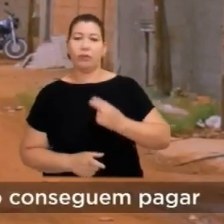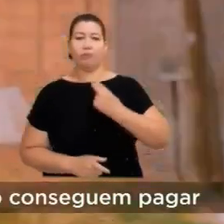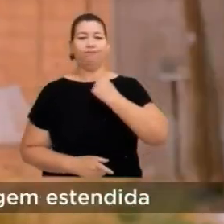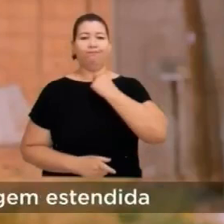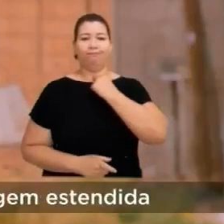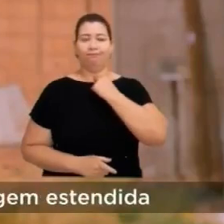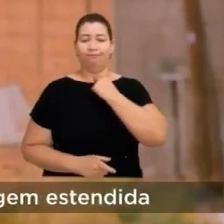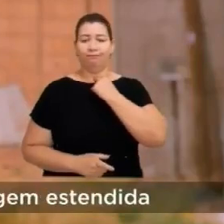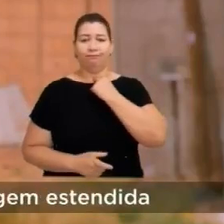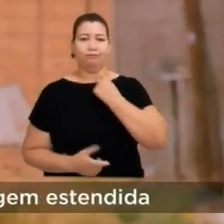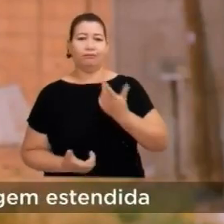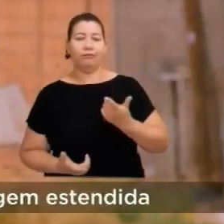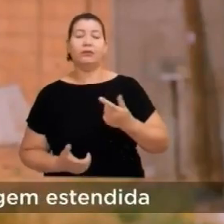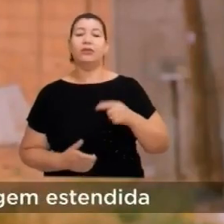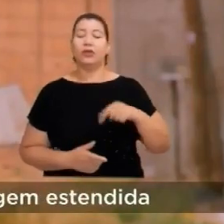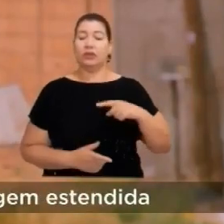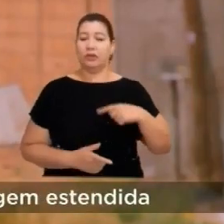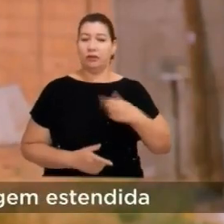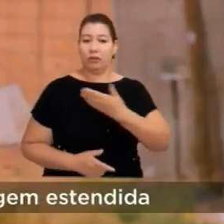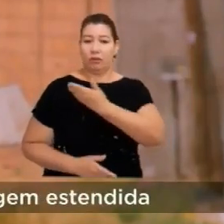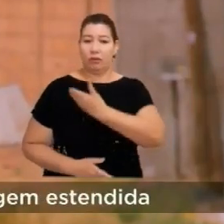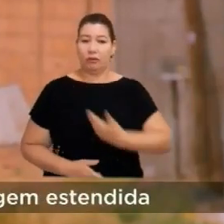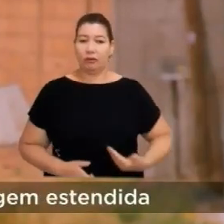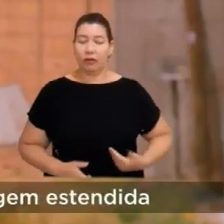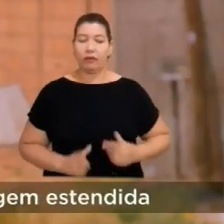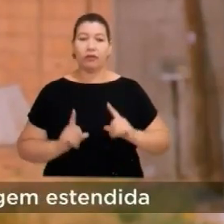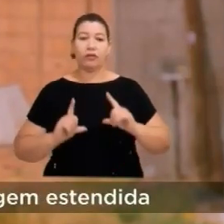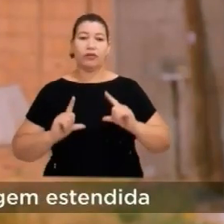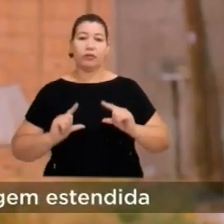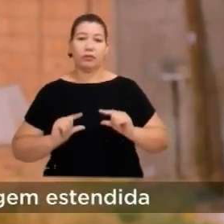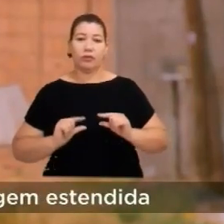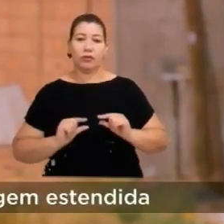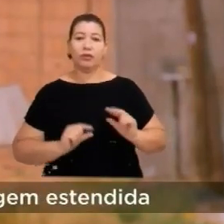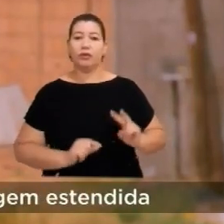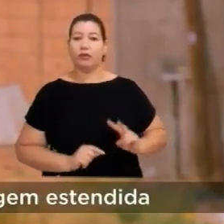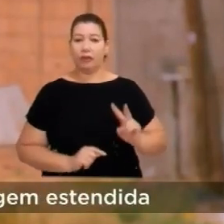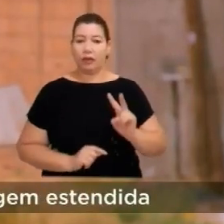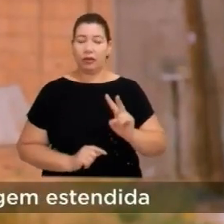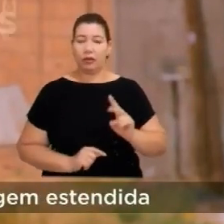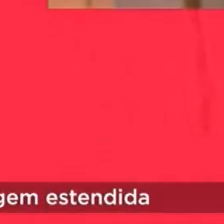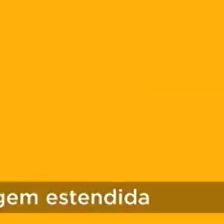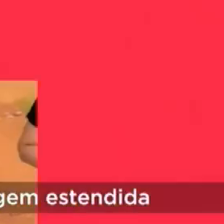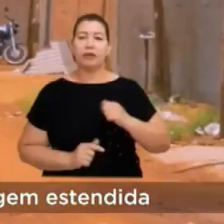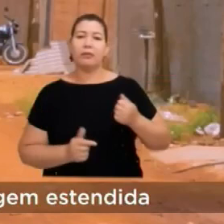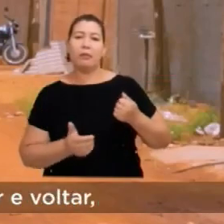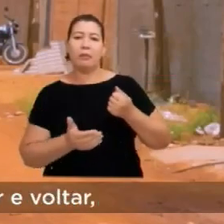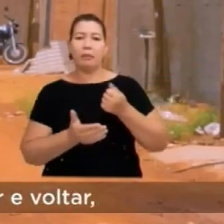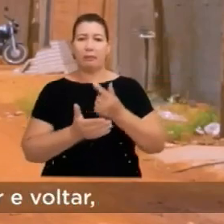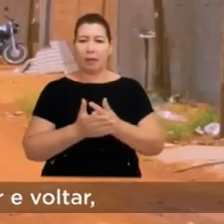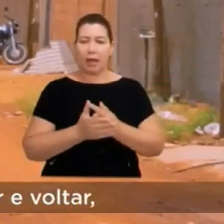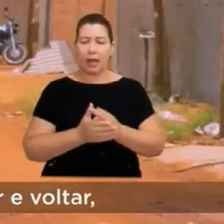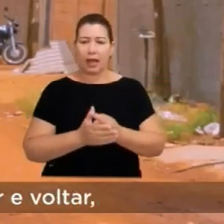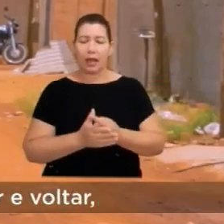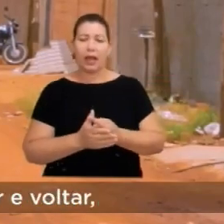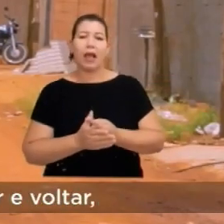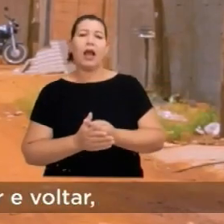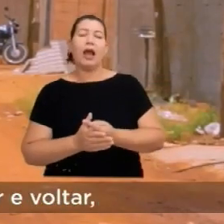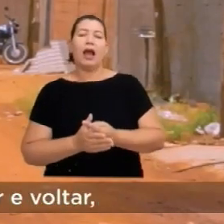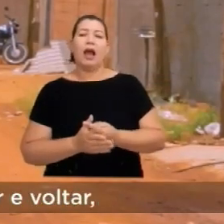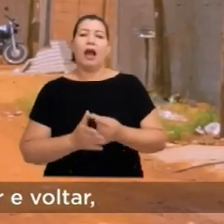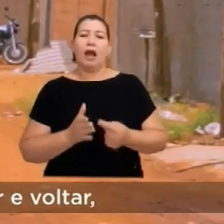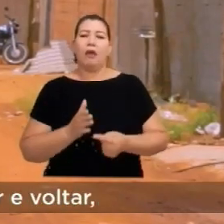pagar No nosso governo, vou diminuir custos e criarei a passagem estendida Esta passagem